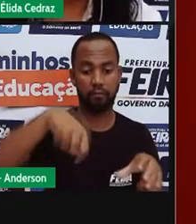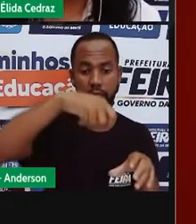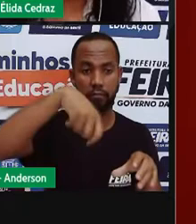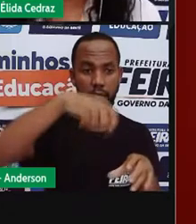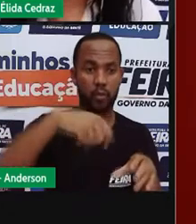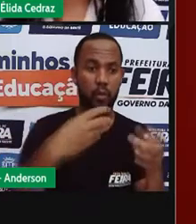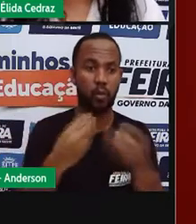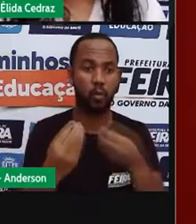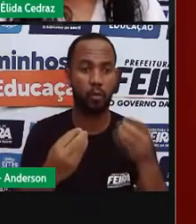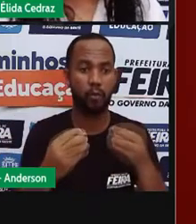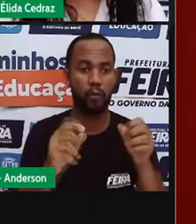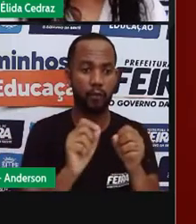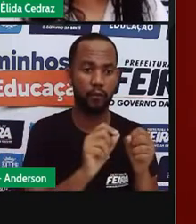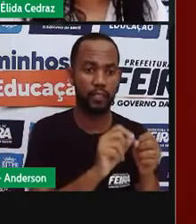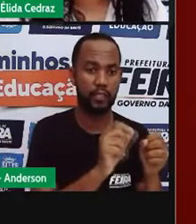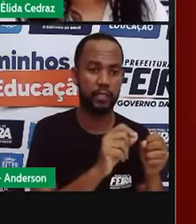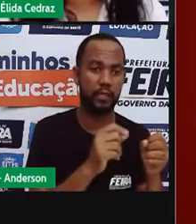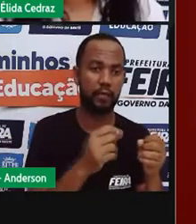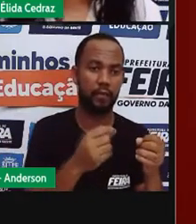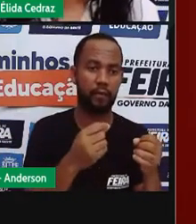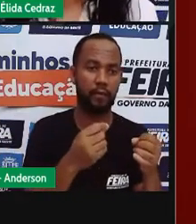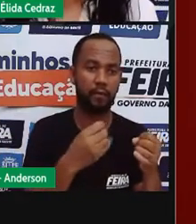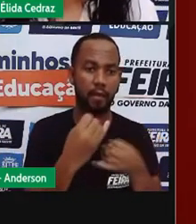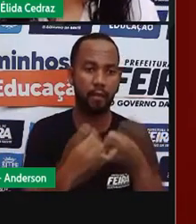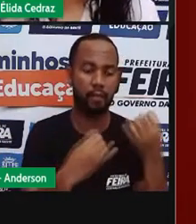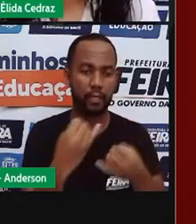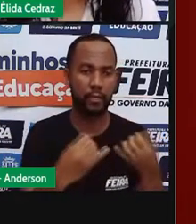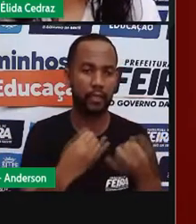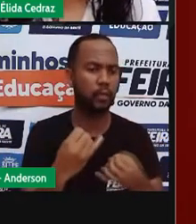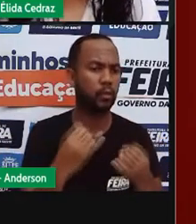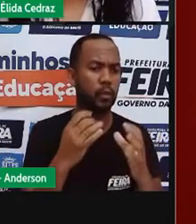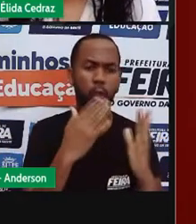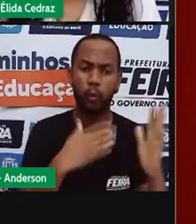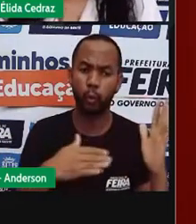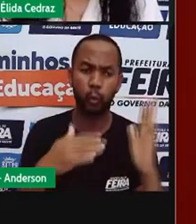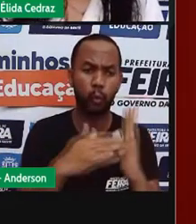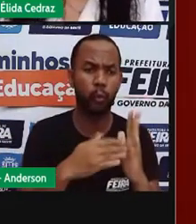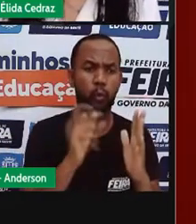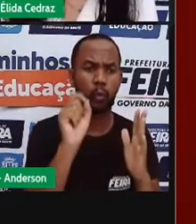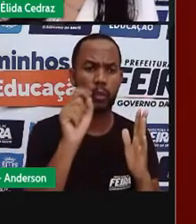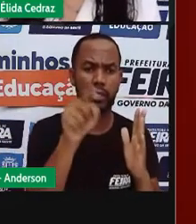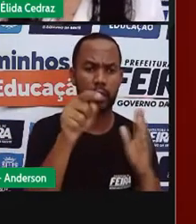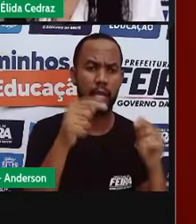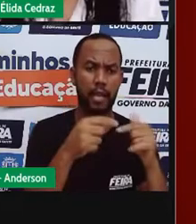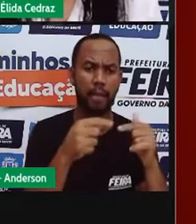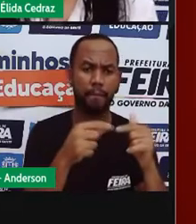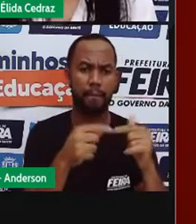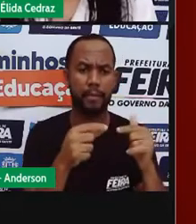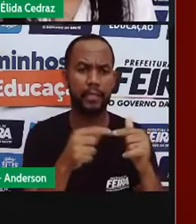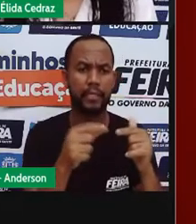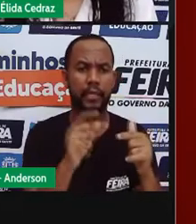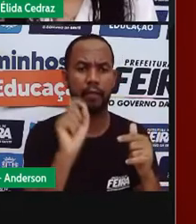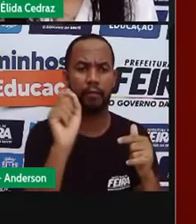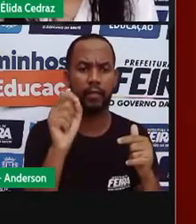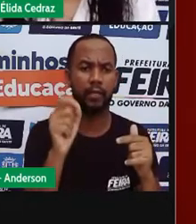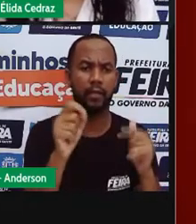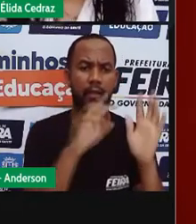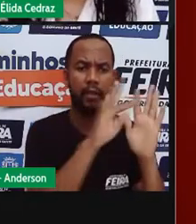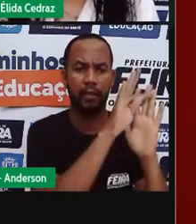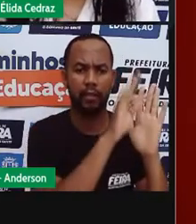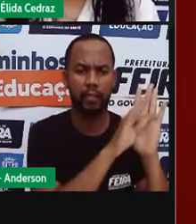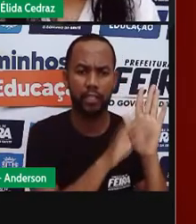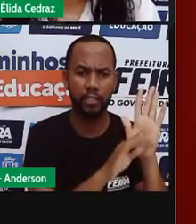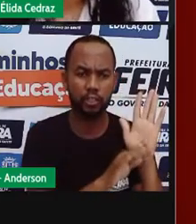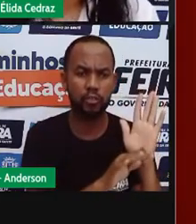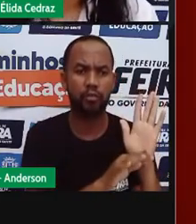Todos estes textos que vocês viram são textos instrucionais. Eles estão dando uma instrução para a gente. Mas